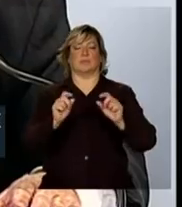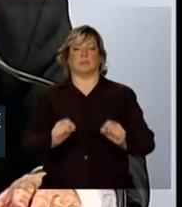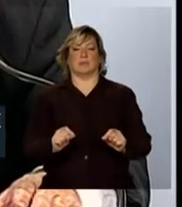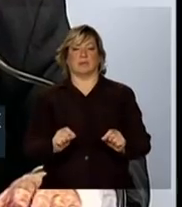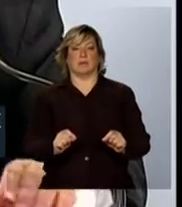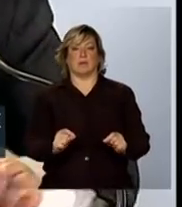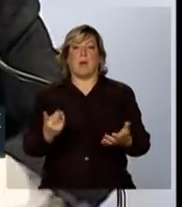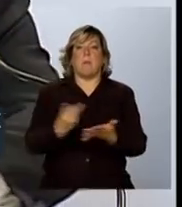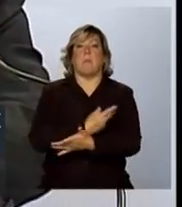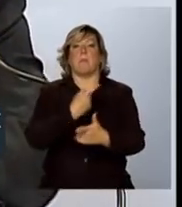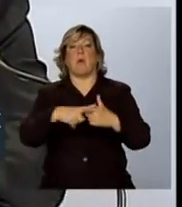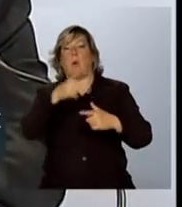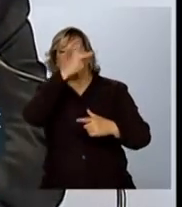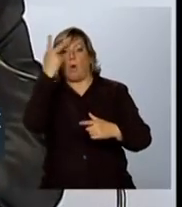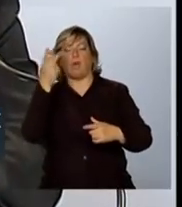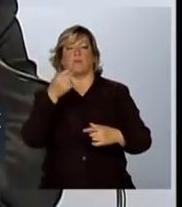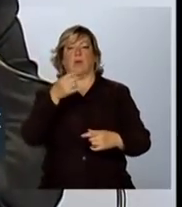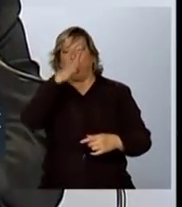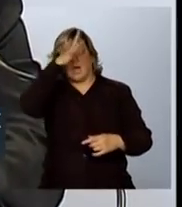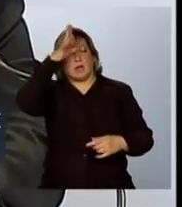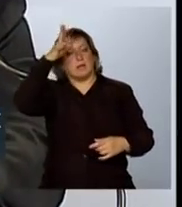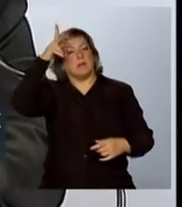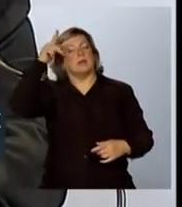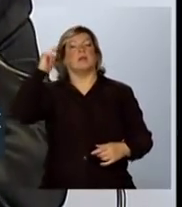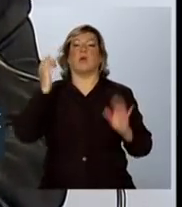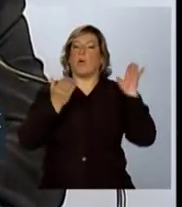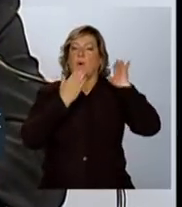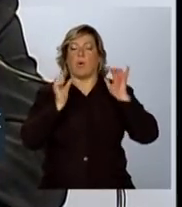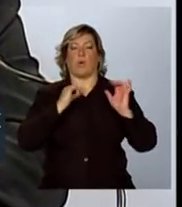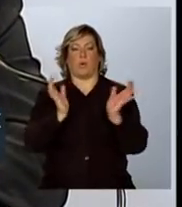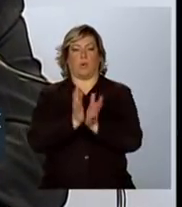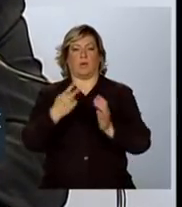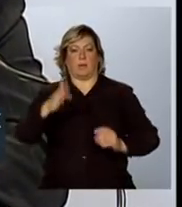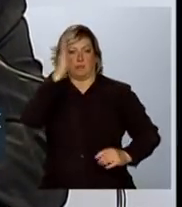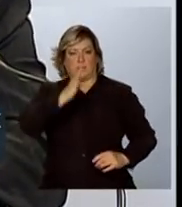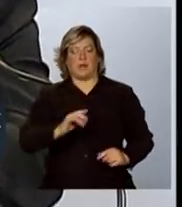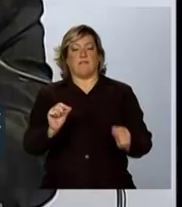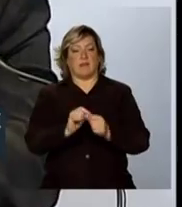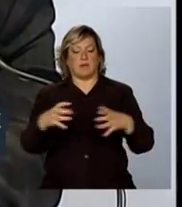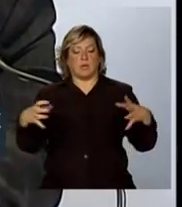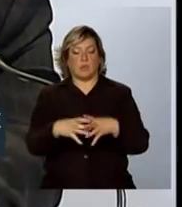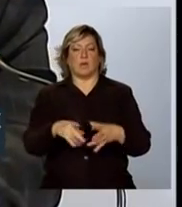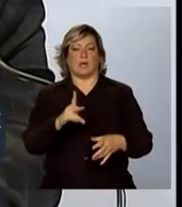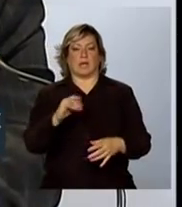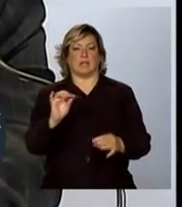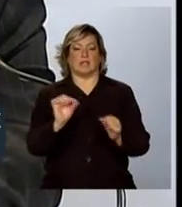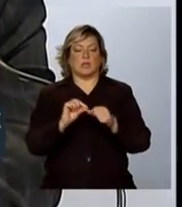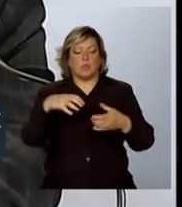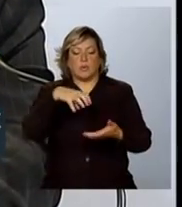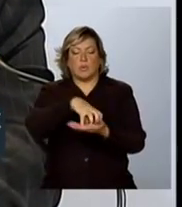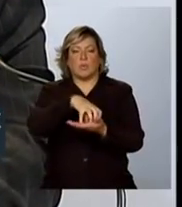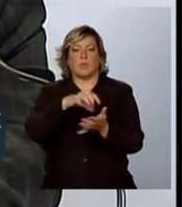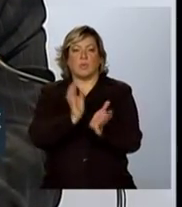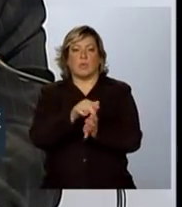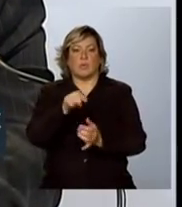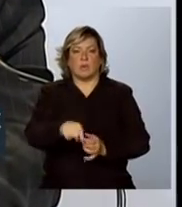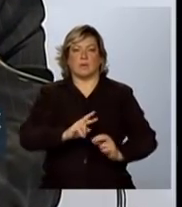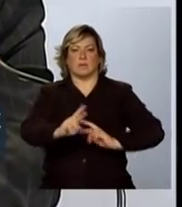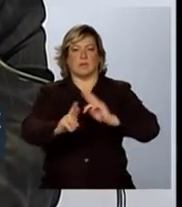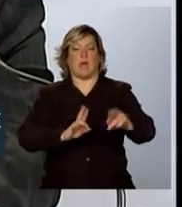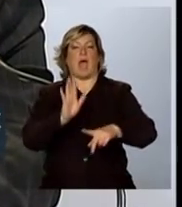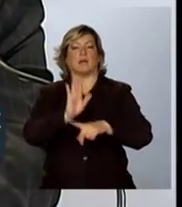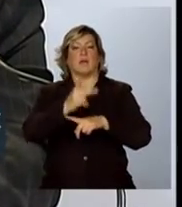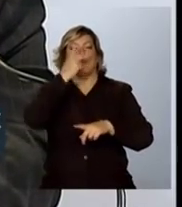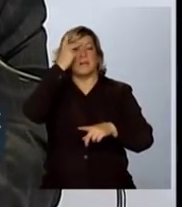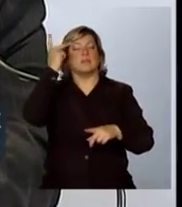apresentadas pela população indígena brasileira, vai ser instituído um kit voltado para a situação das